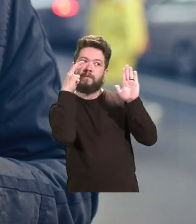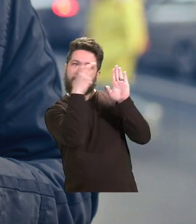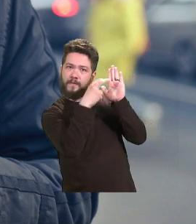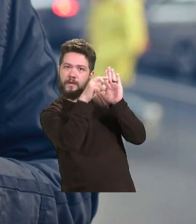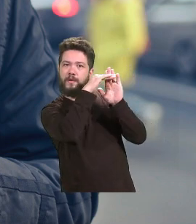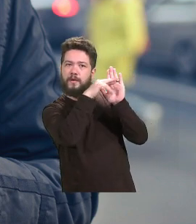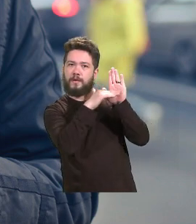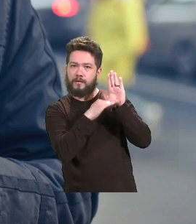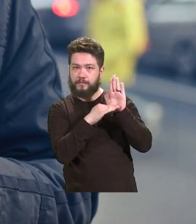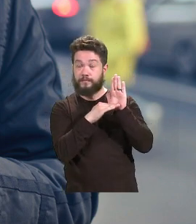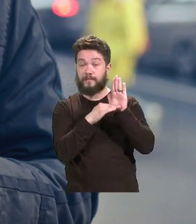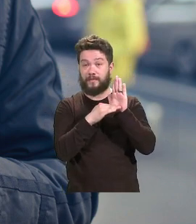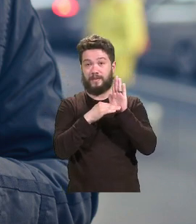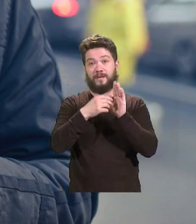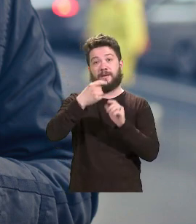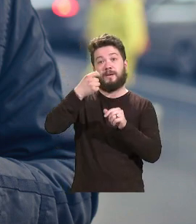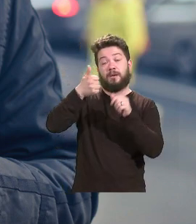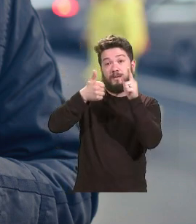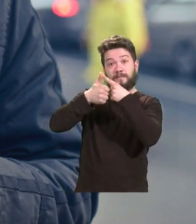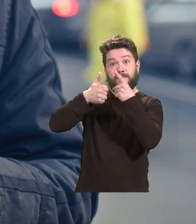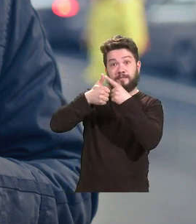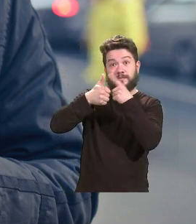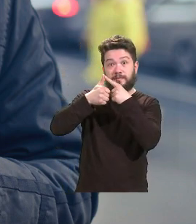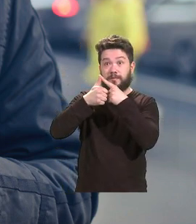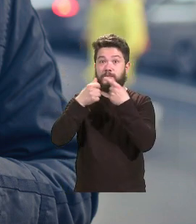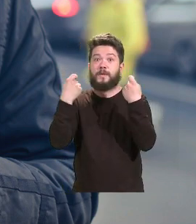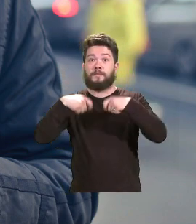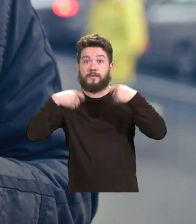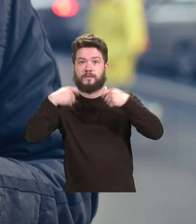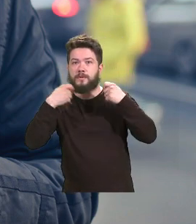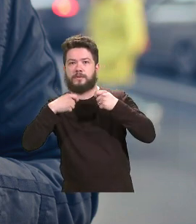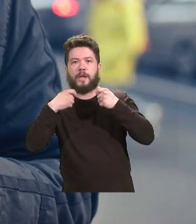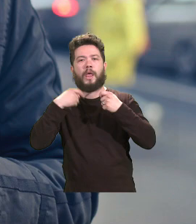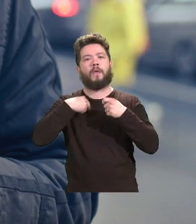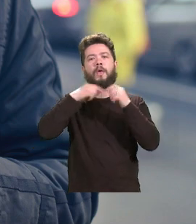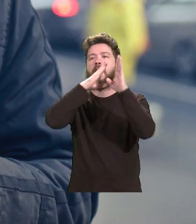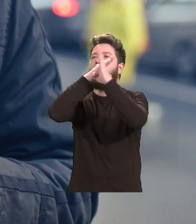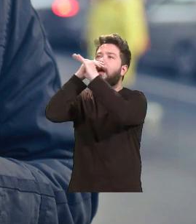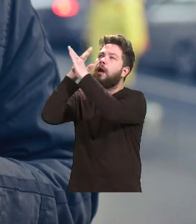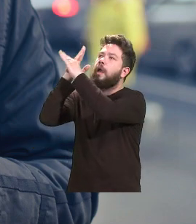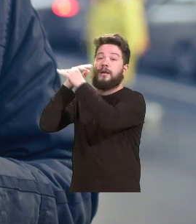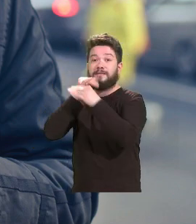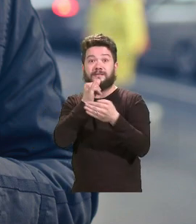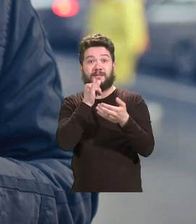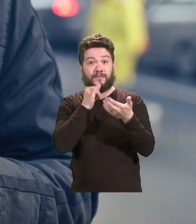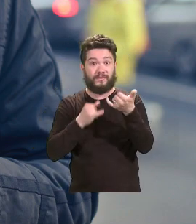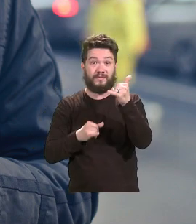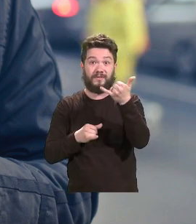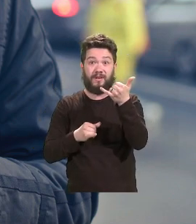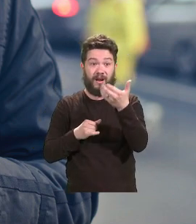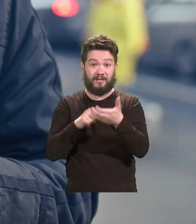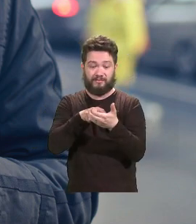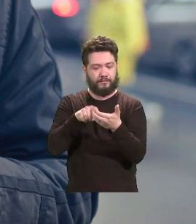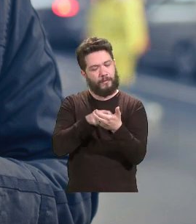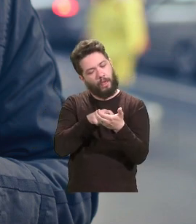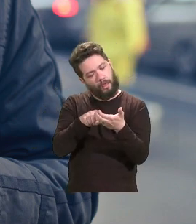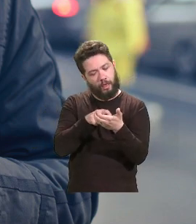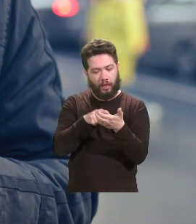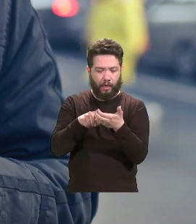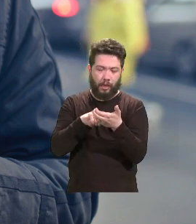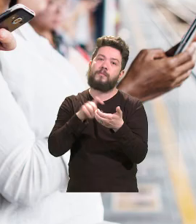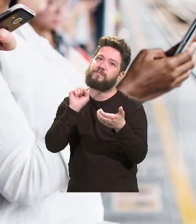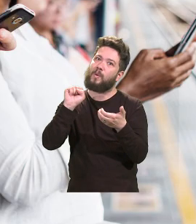Primeiro, para ver, é necessário evitar as distrações. O celular, por exemplo, pode nos tornar muito